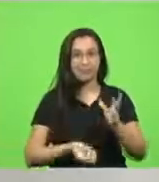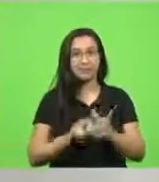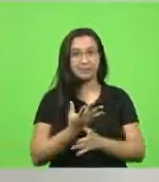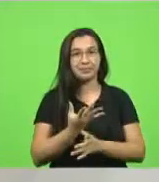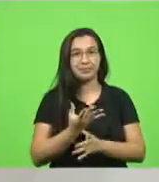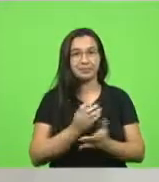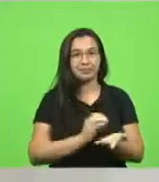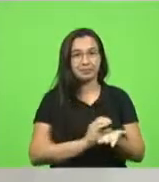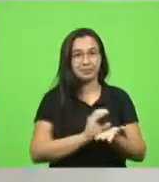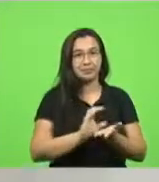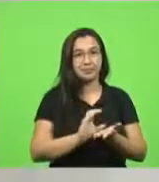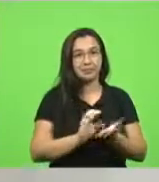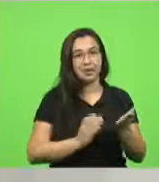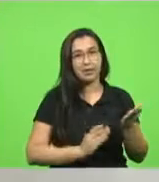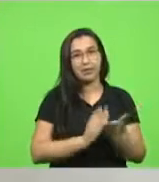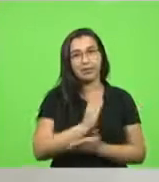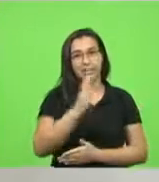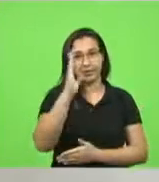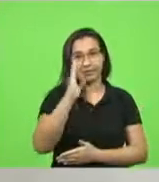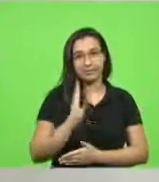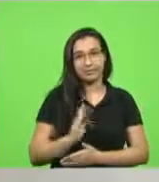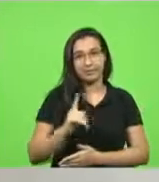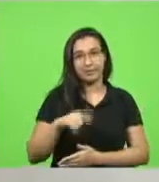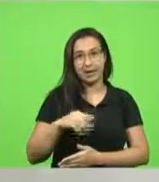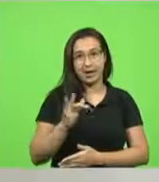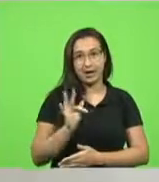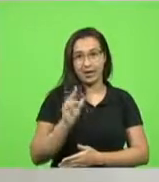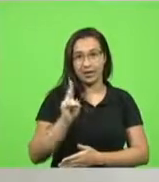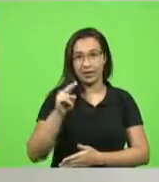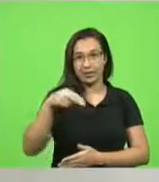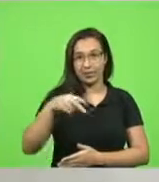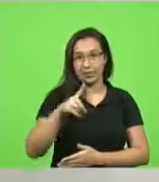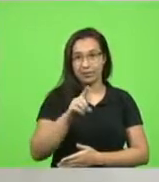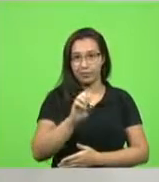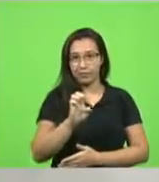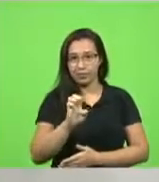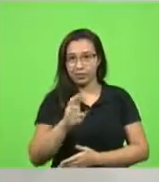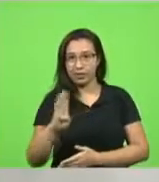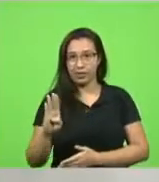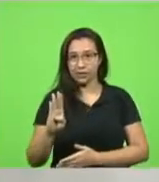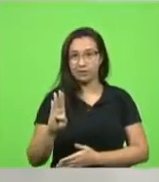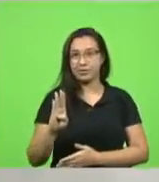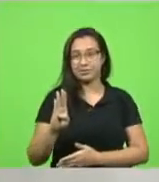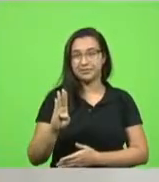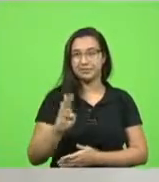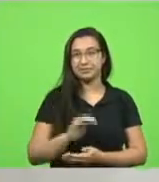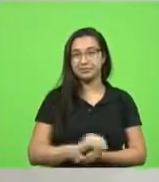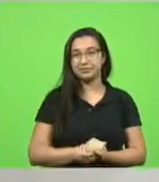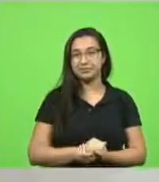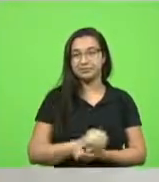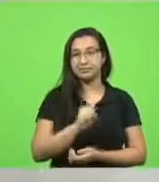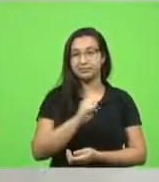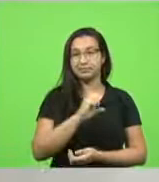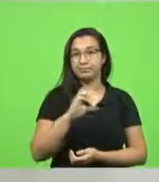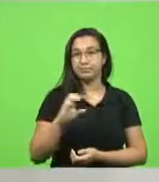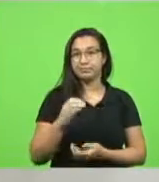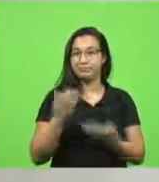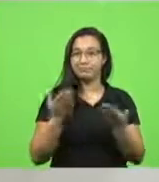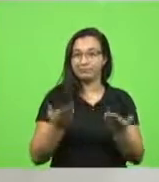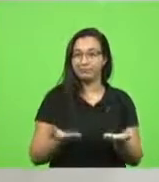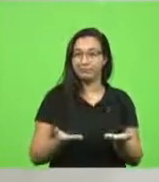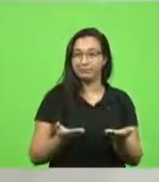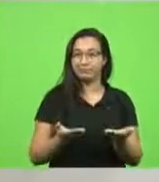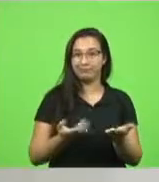aprovado nacionalmente, que é o Fundeb, o Fundo de Financiamento da Educação Básica. Santa Catarina é protagonista a esta